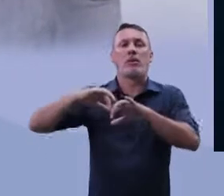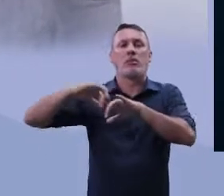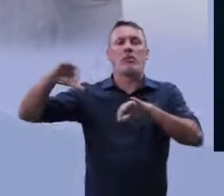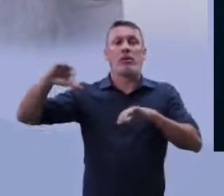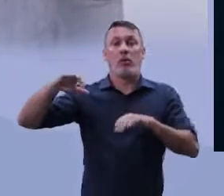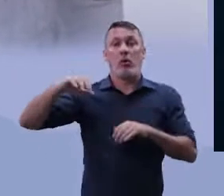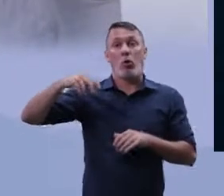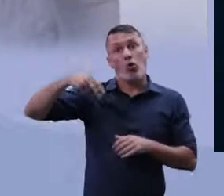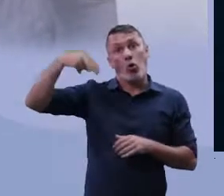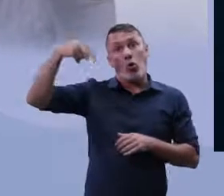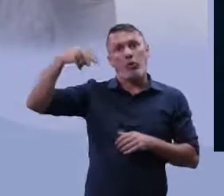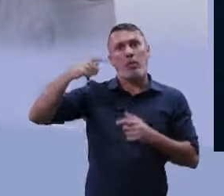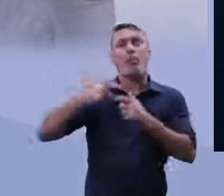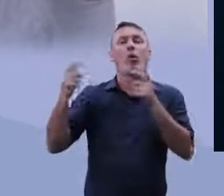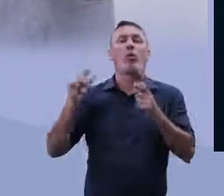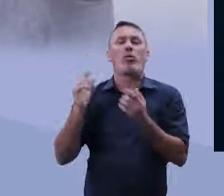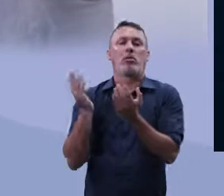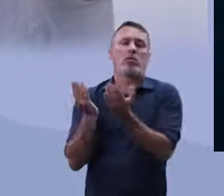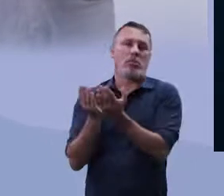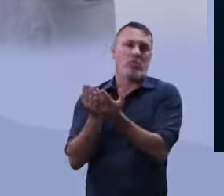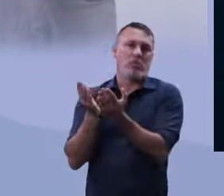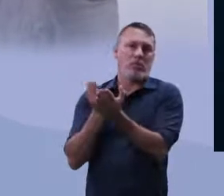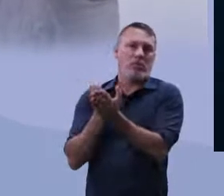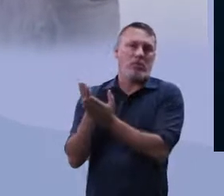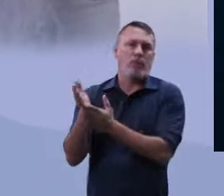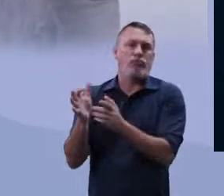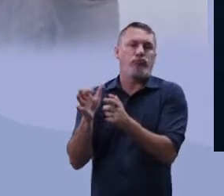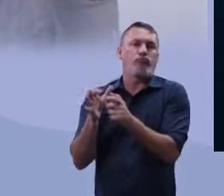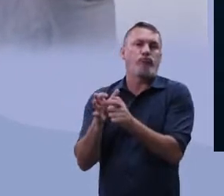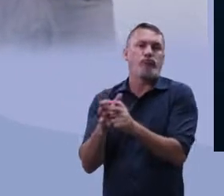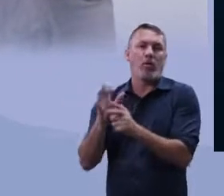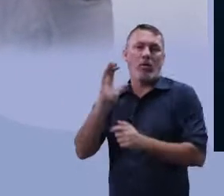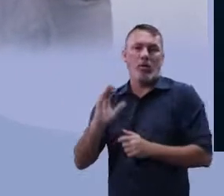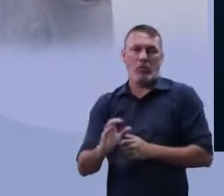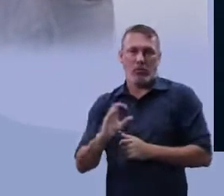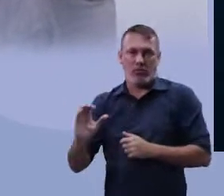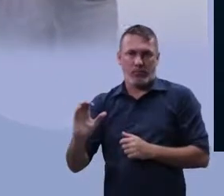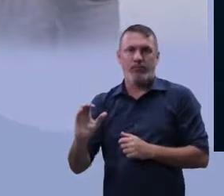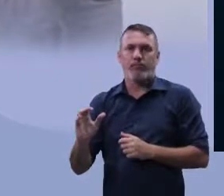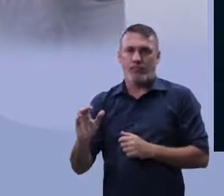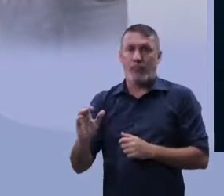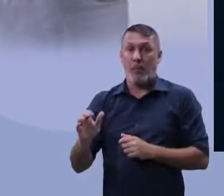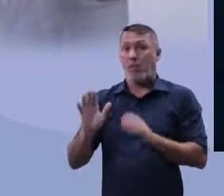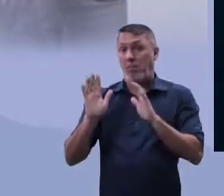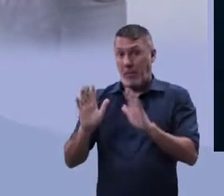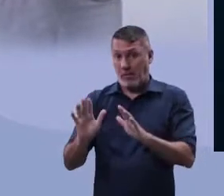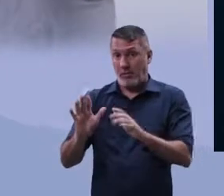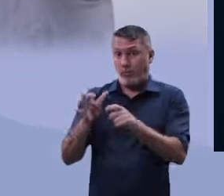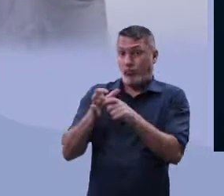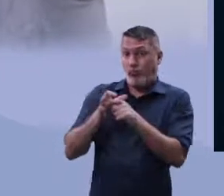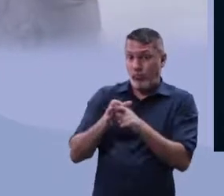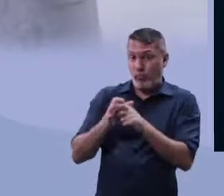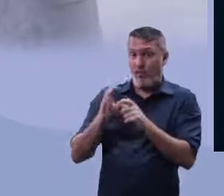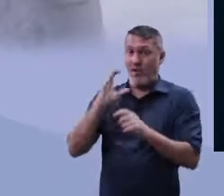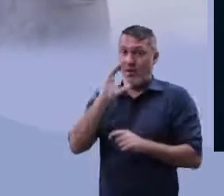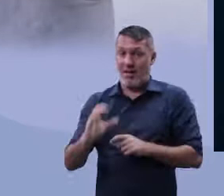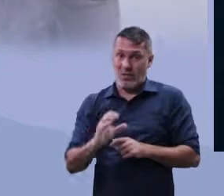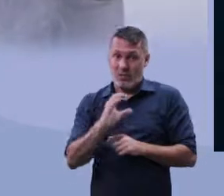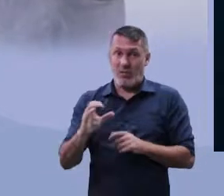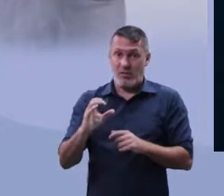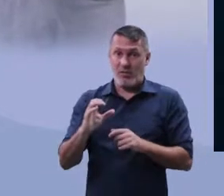Irlanda do Norte, ela vai ter uma maioria protestante e uma minoria católica. Só que essa